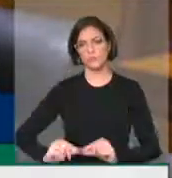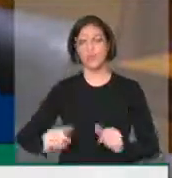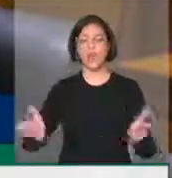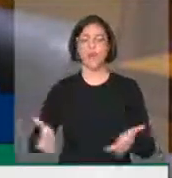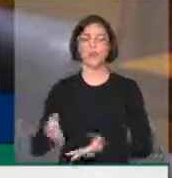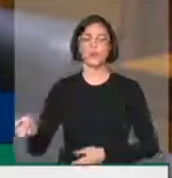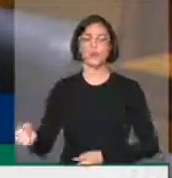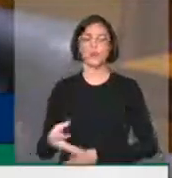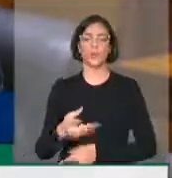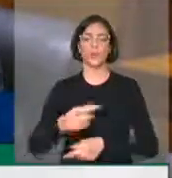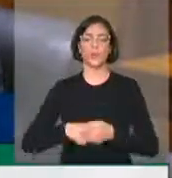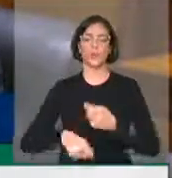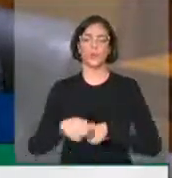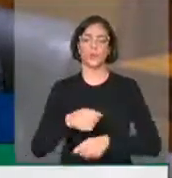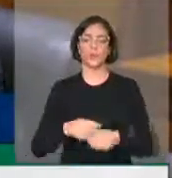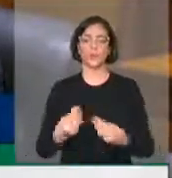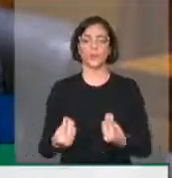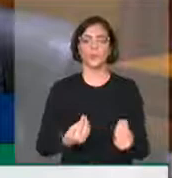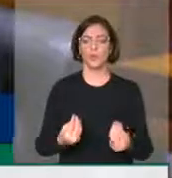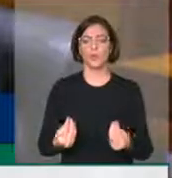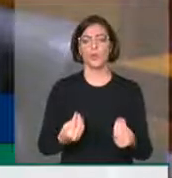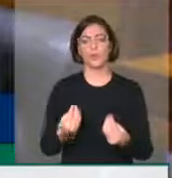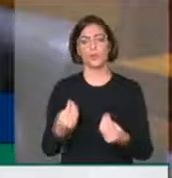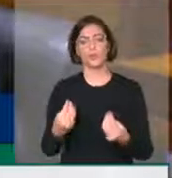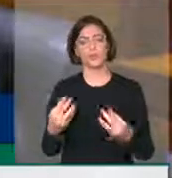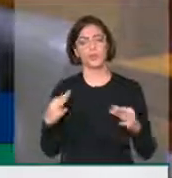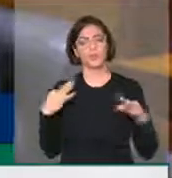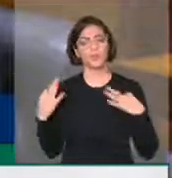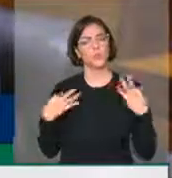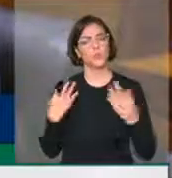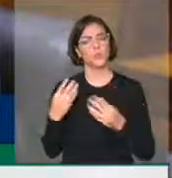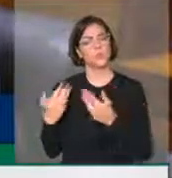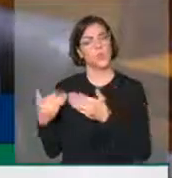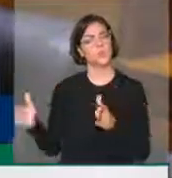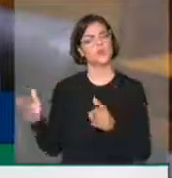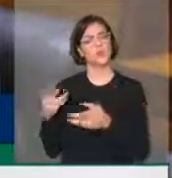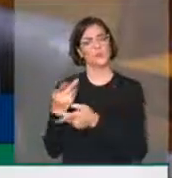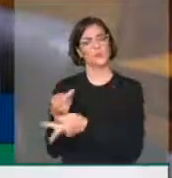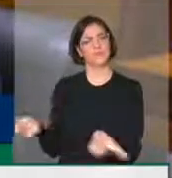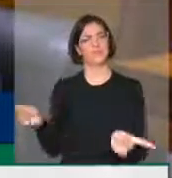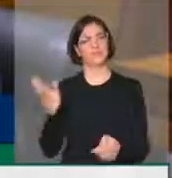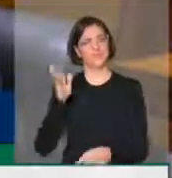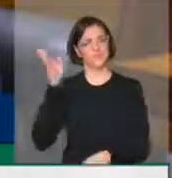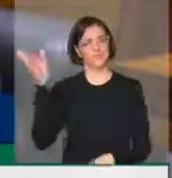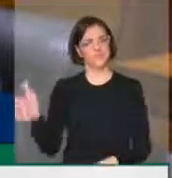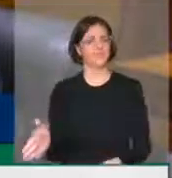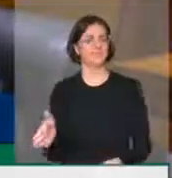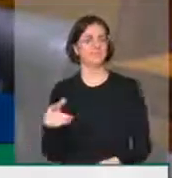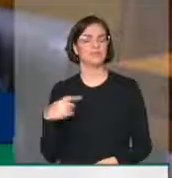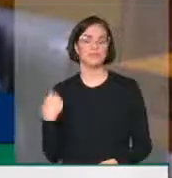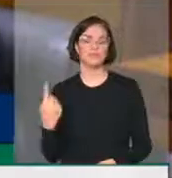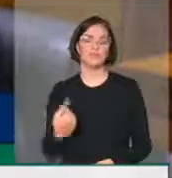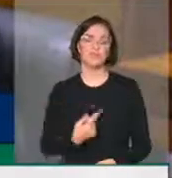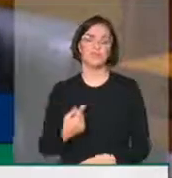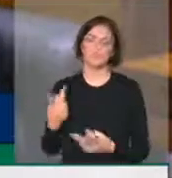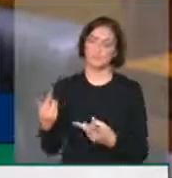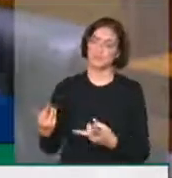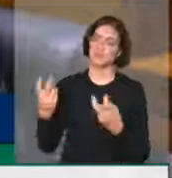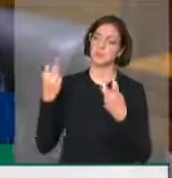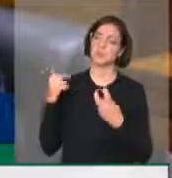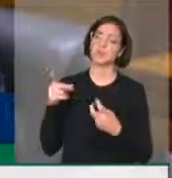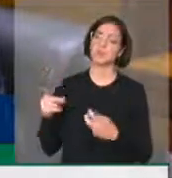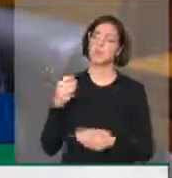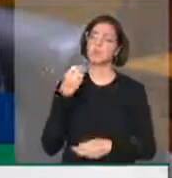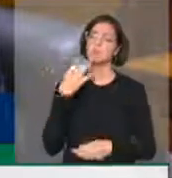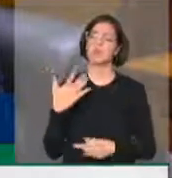questão da visita de brasileiros ali, recebemos um representante dos Emirados Árabes e percebemos que aquele país sai na frente e na